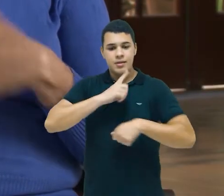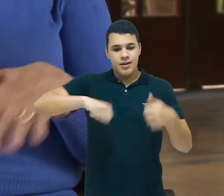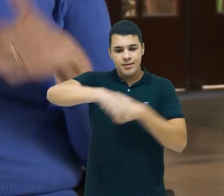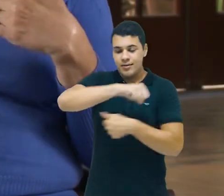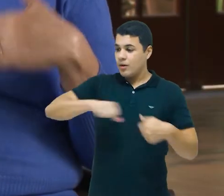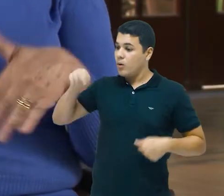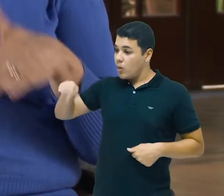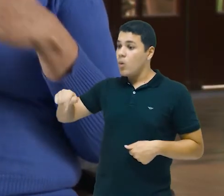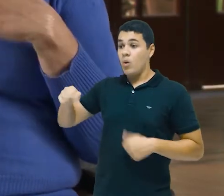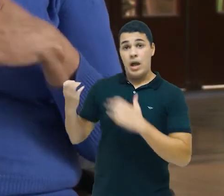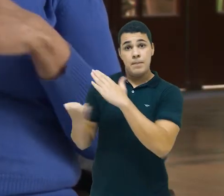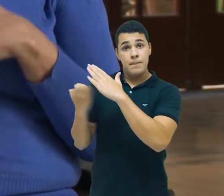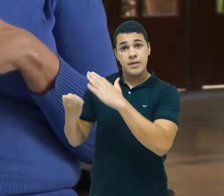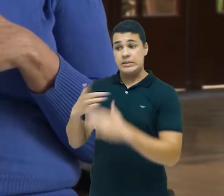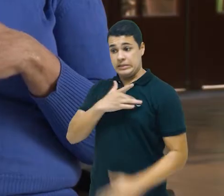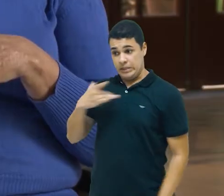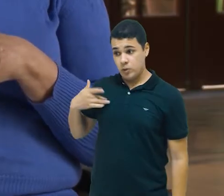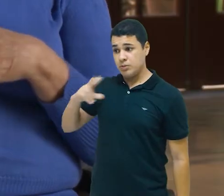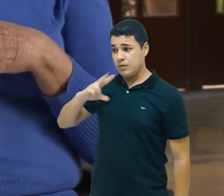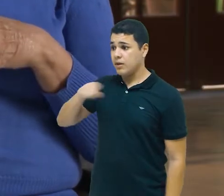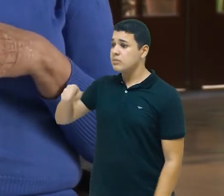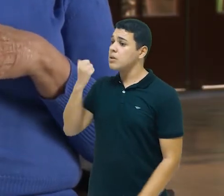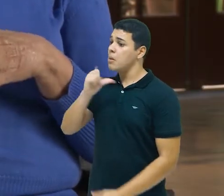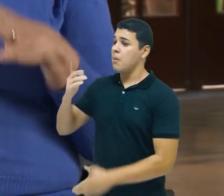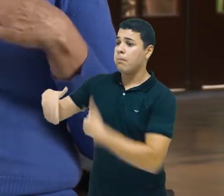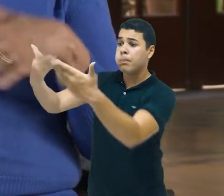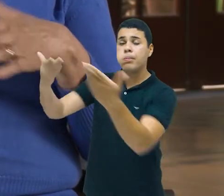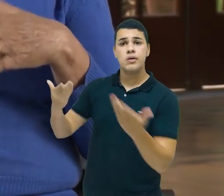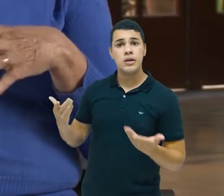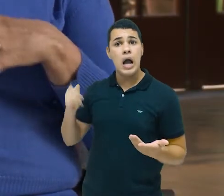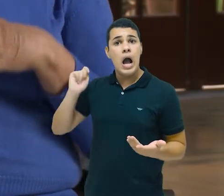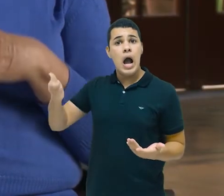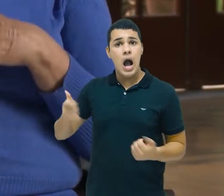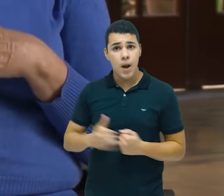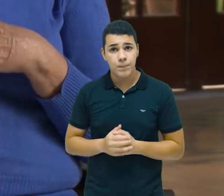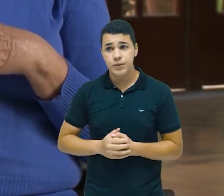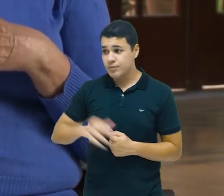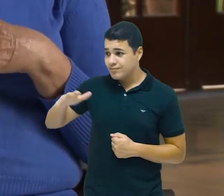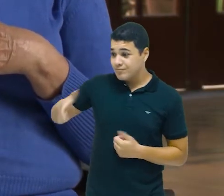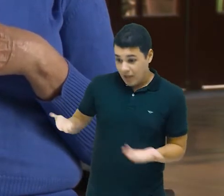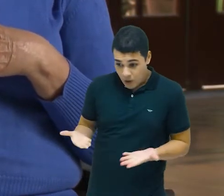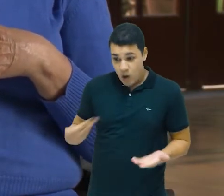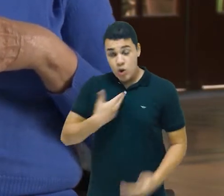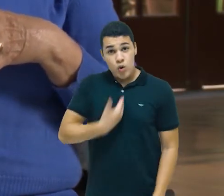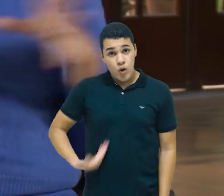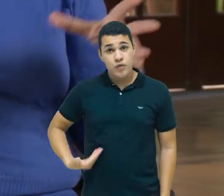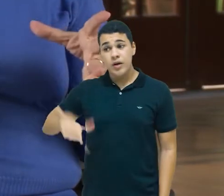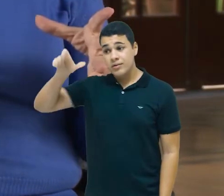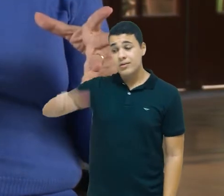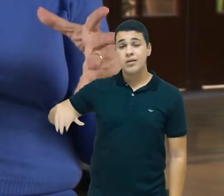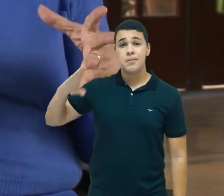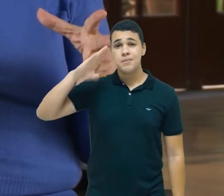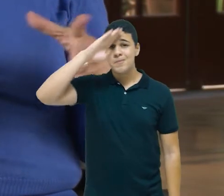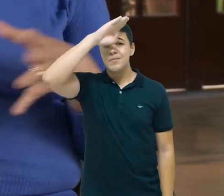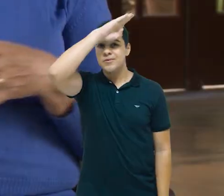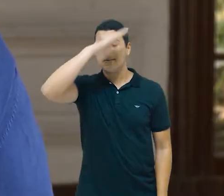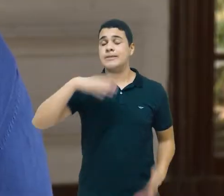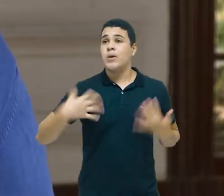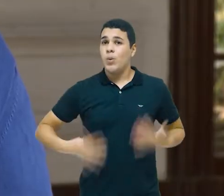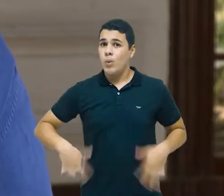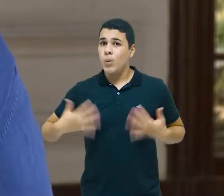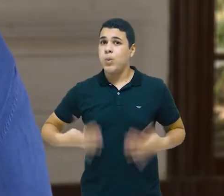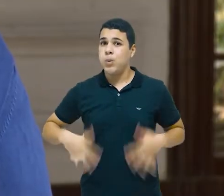avanço célebre do setor privado. E avanço célebre nesse governo Bolsonaro, muito célebre.